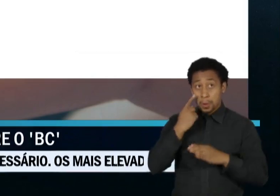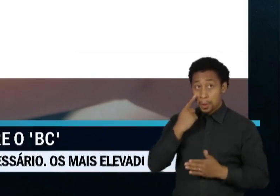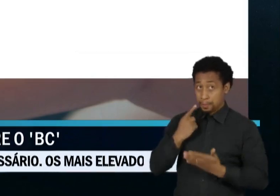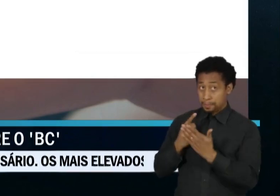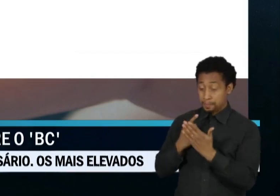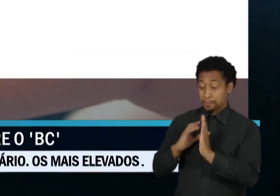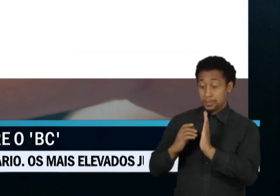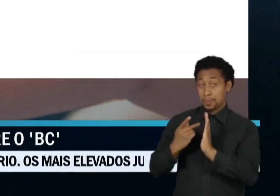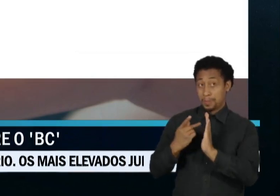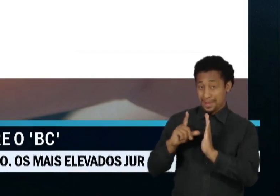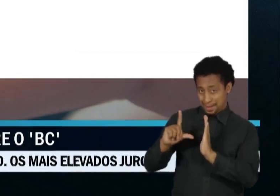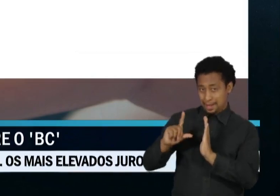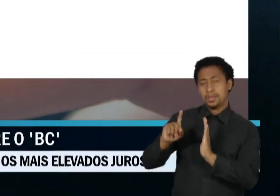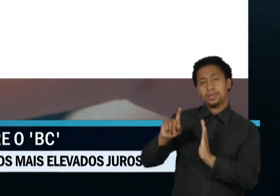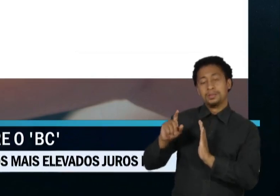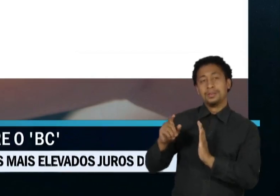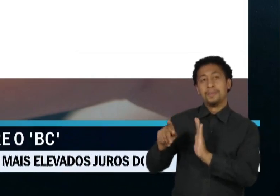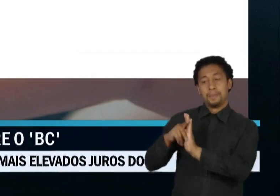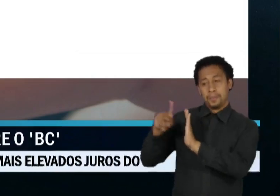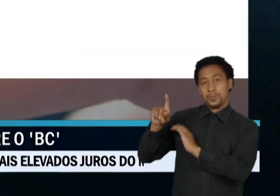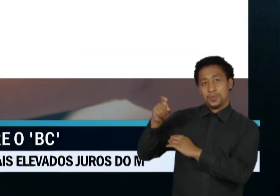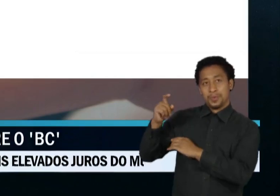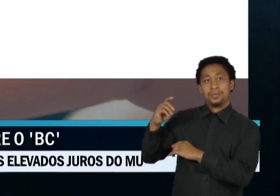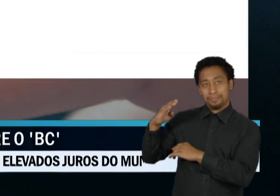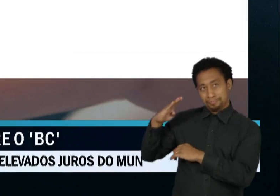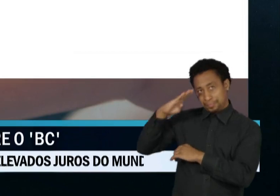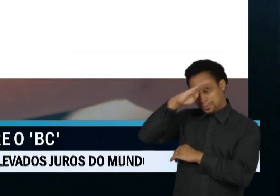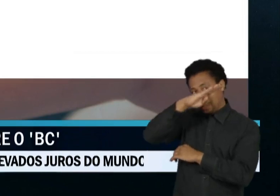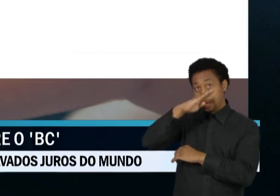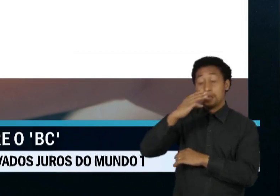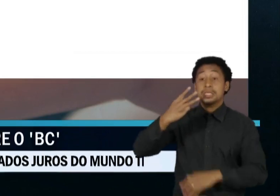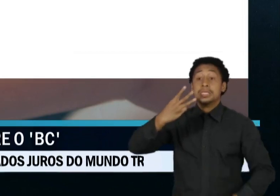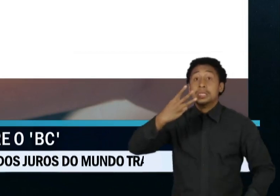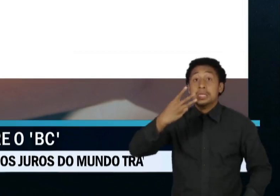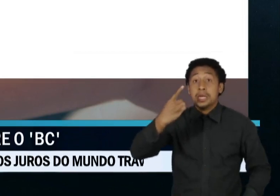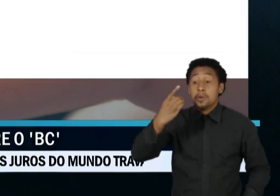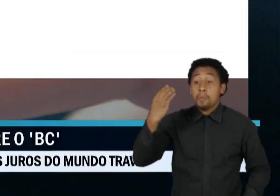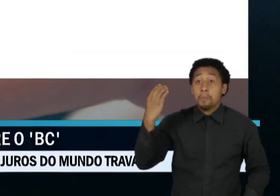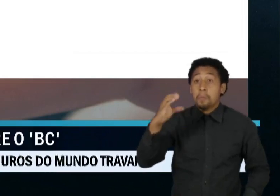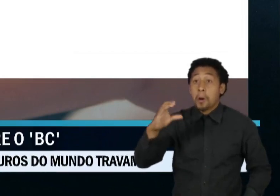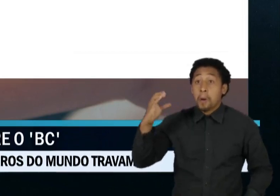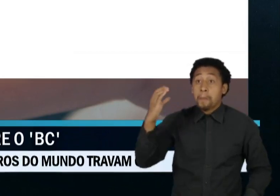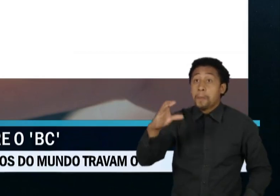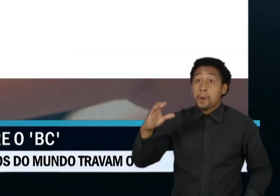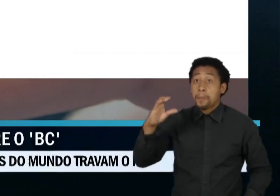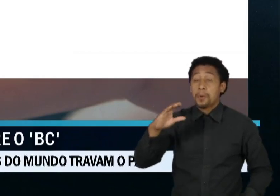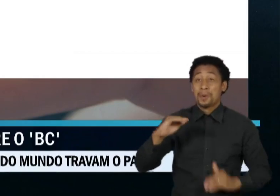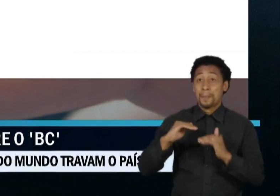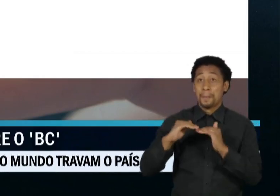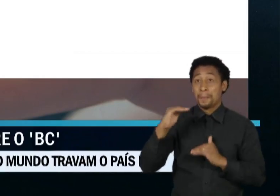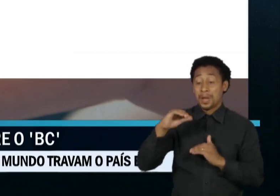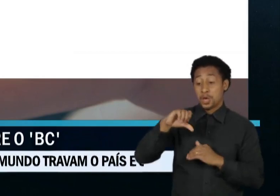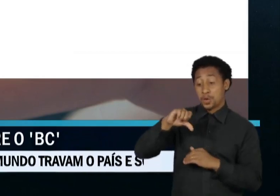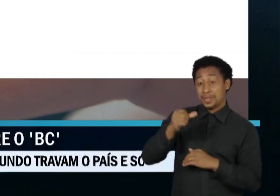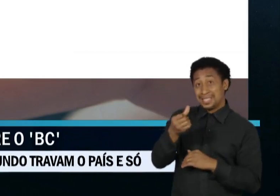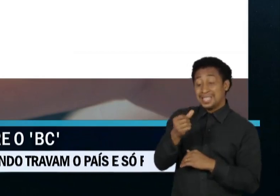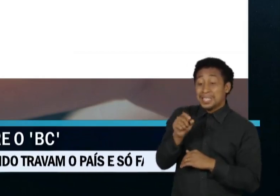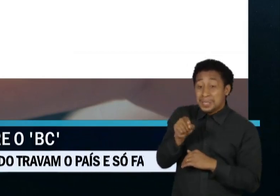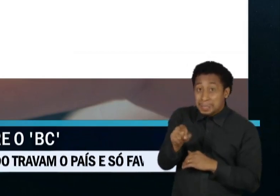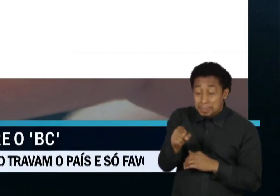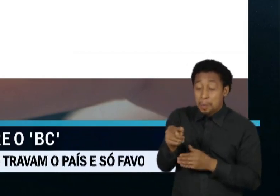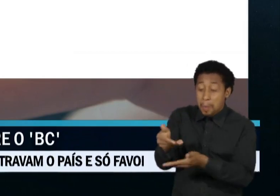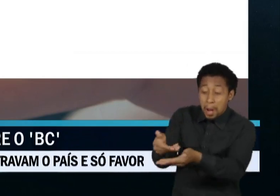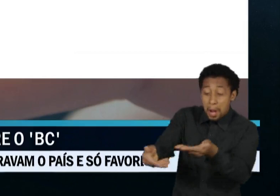ex-presidente Jair Bolsonaro, aparece em primeiro lugar com 31 postagens e mais de 96 mil interações. Em